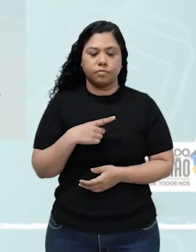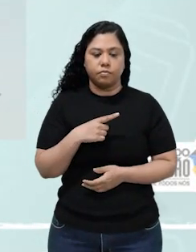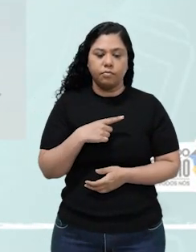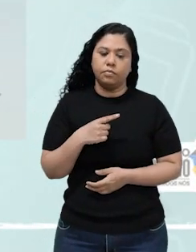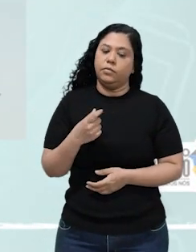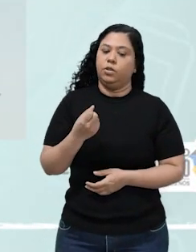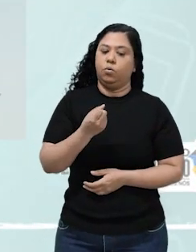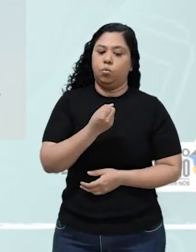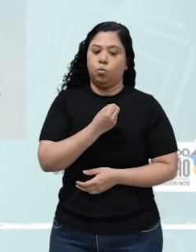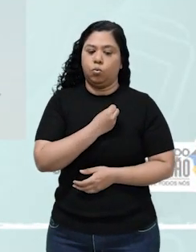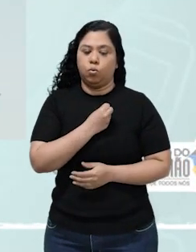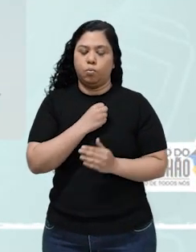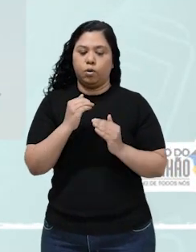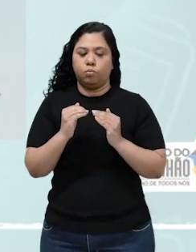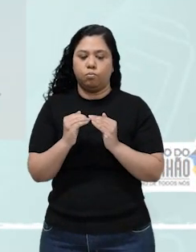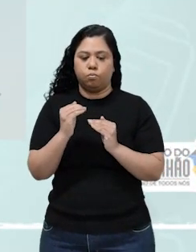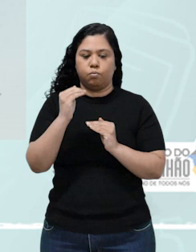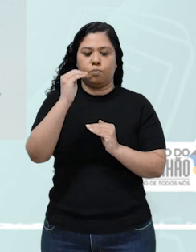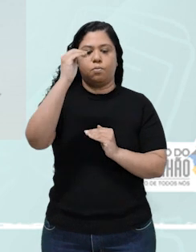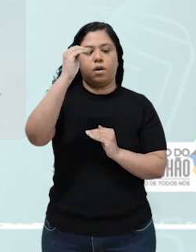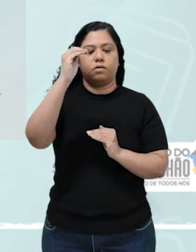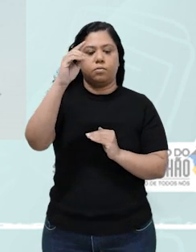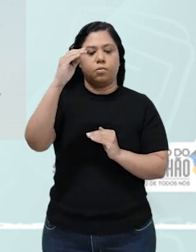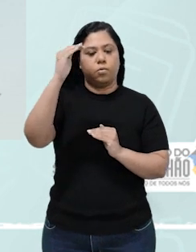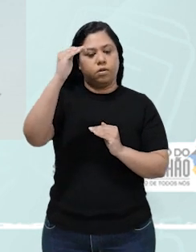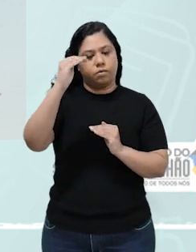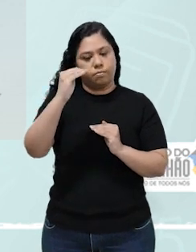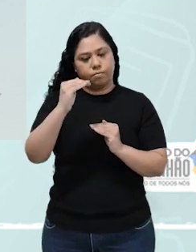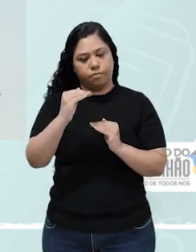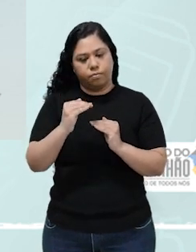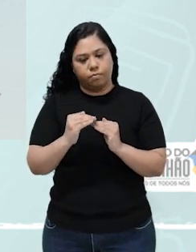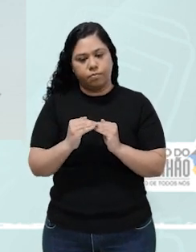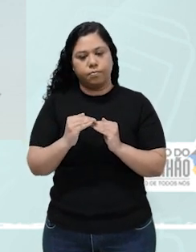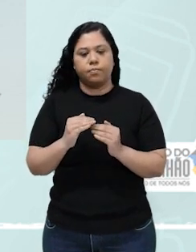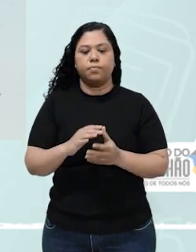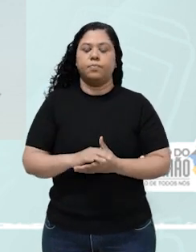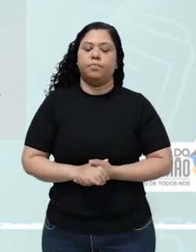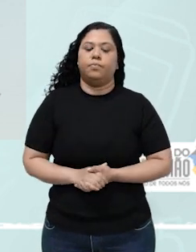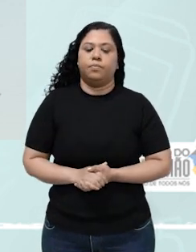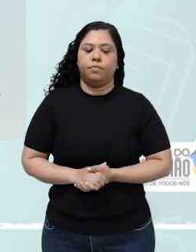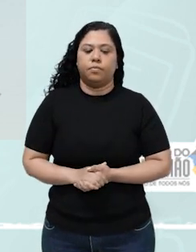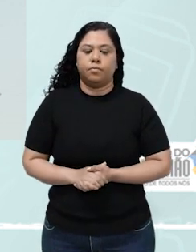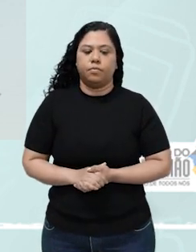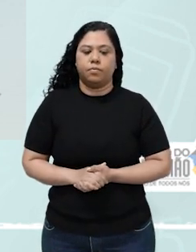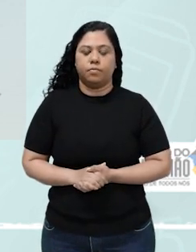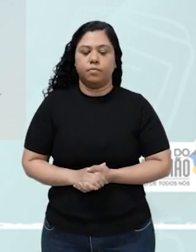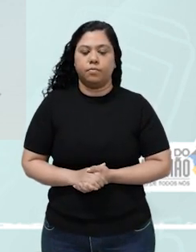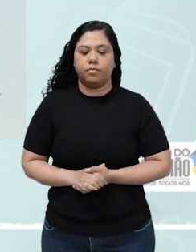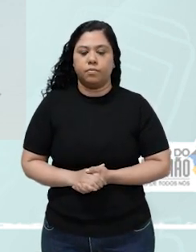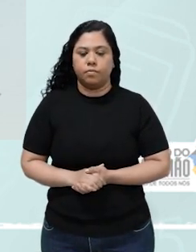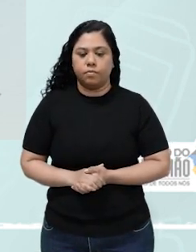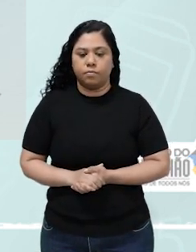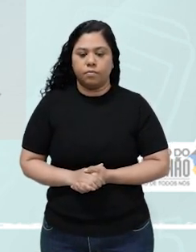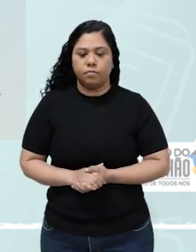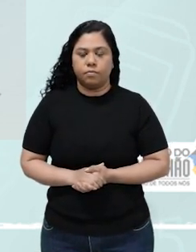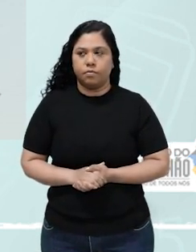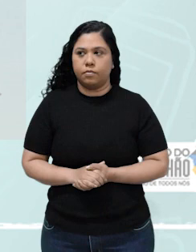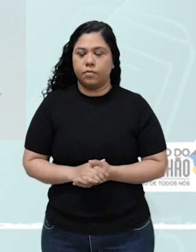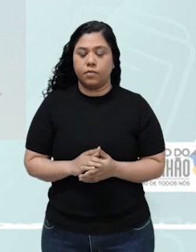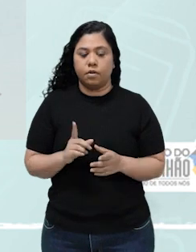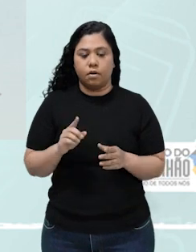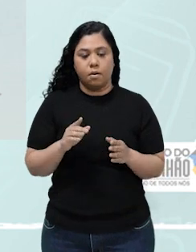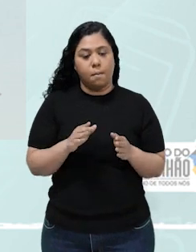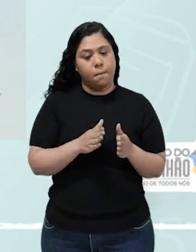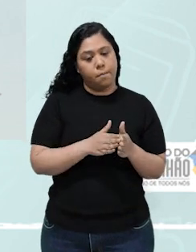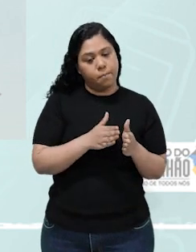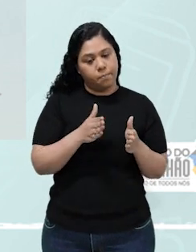máximo e aí ele cai para um certo ponto. O valor do produto mínimo, ele cresce para um certo ponto. A partir de